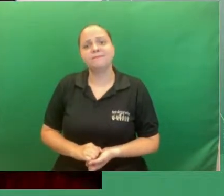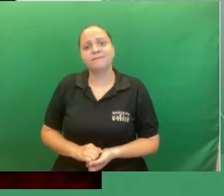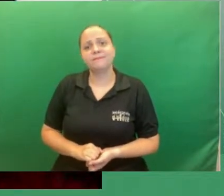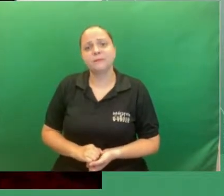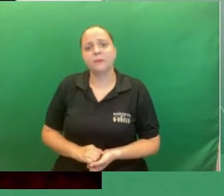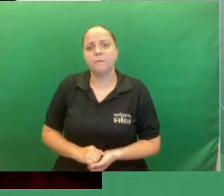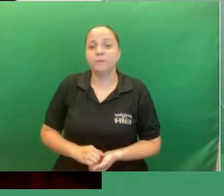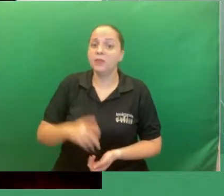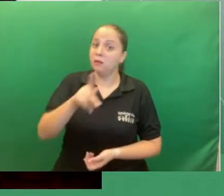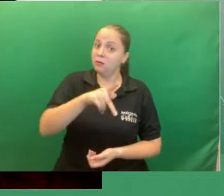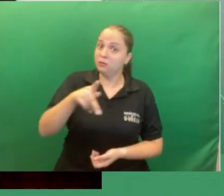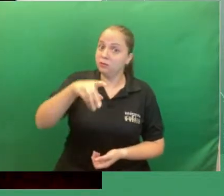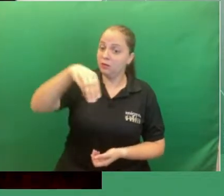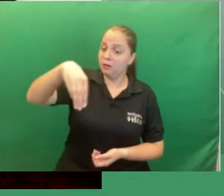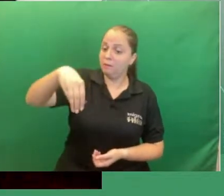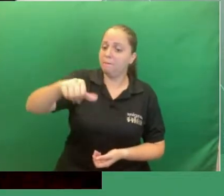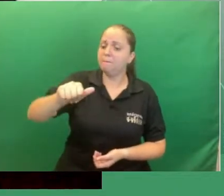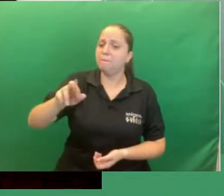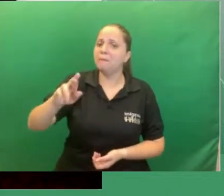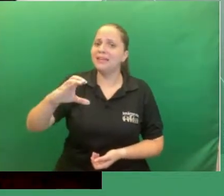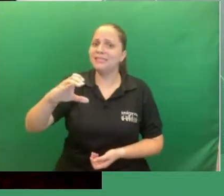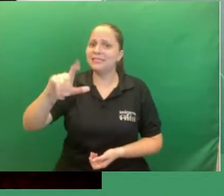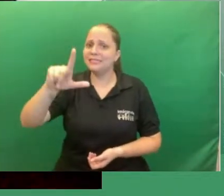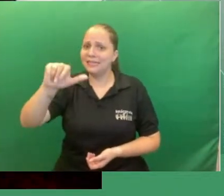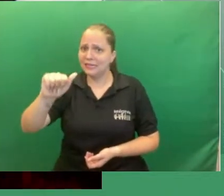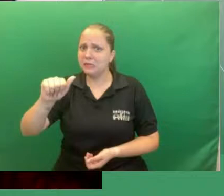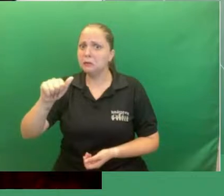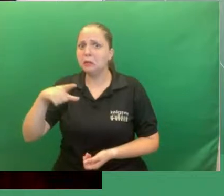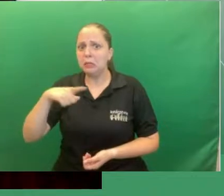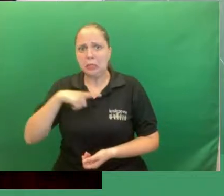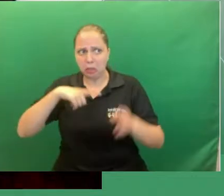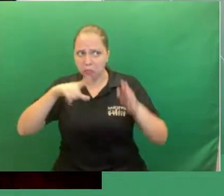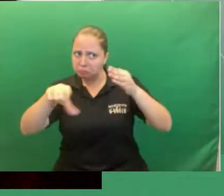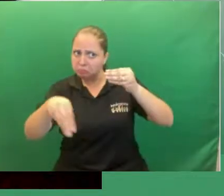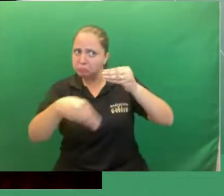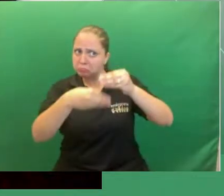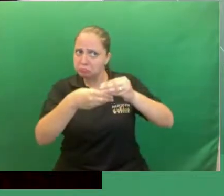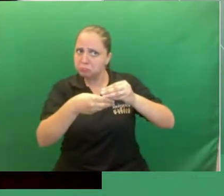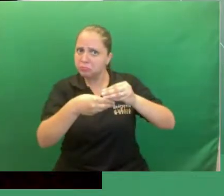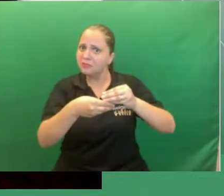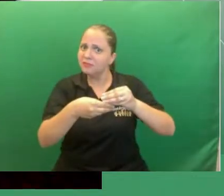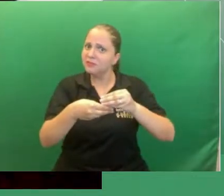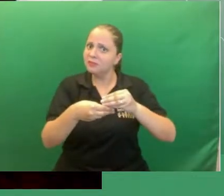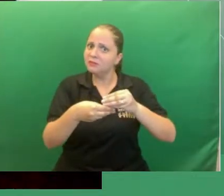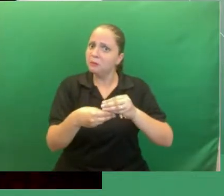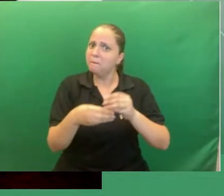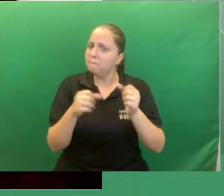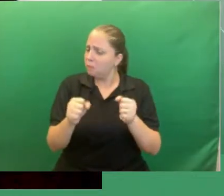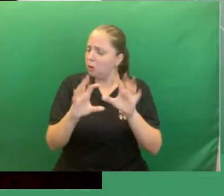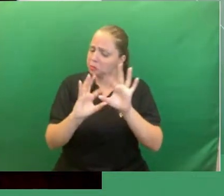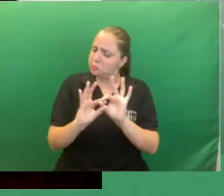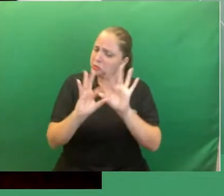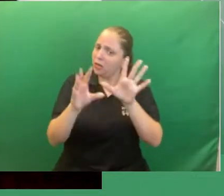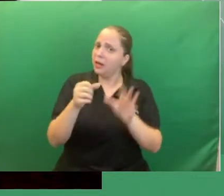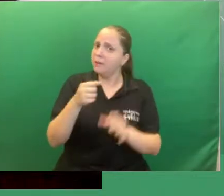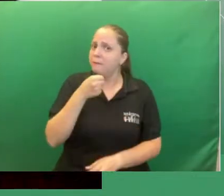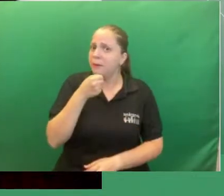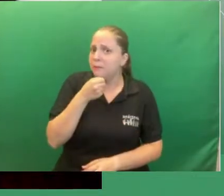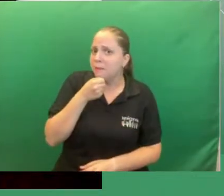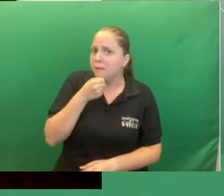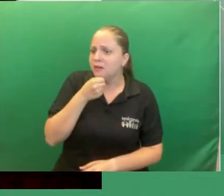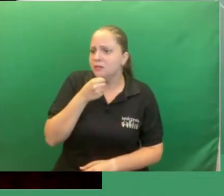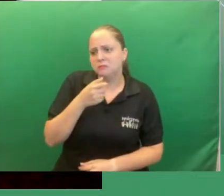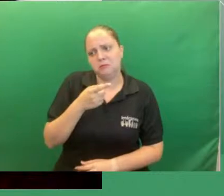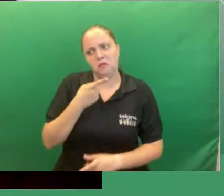professora Marcela a senhora tem mais alguma consideração o microfone está aberto o nosso colega quem tiver